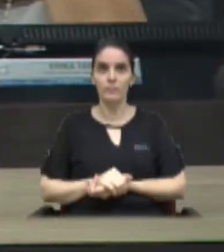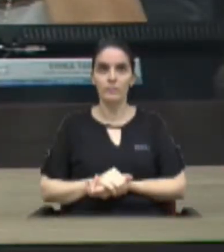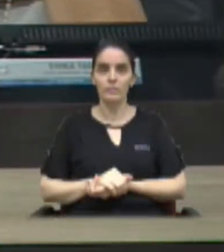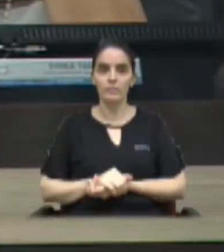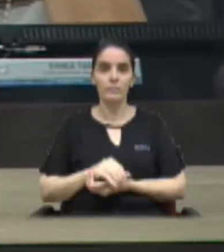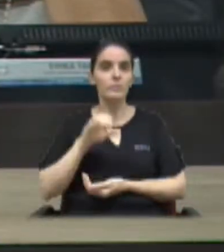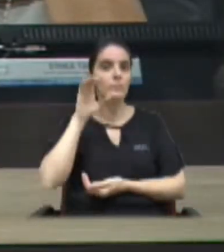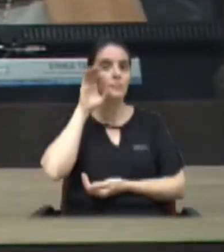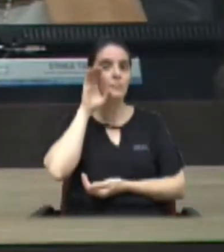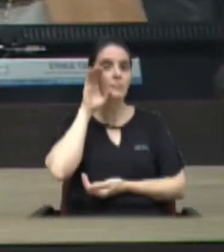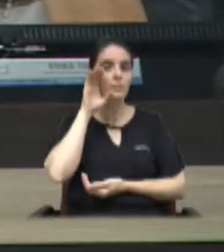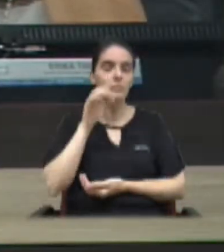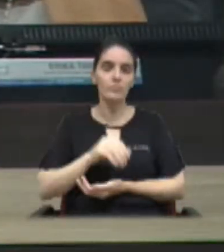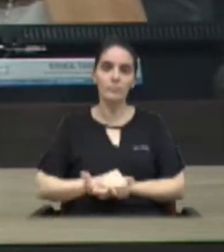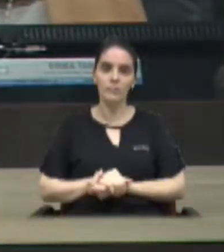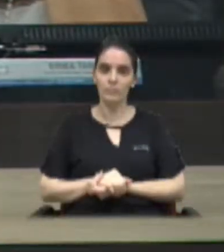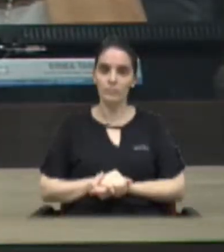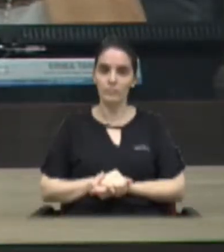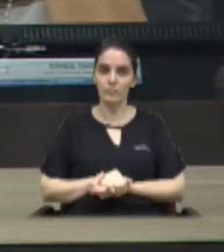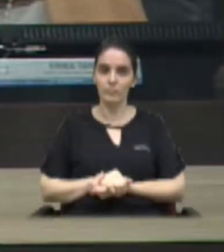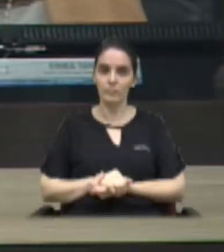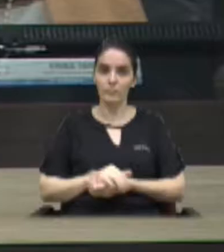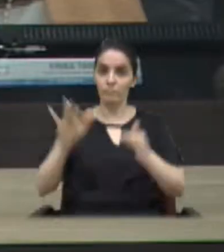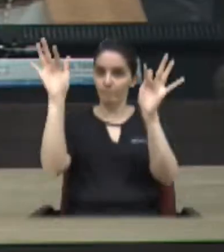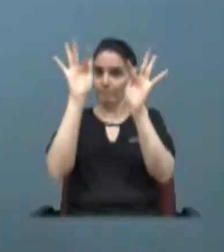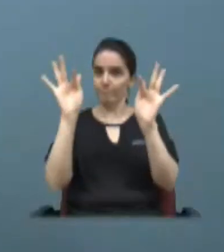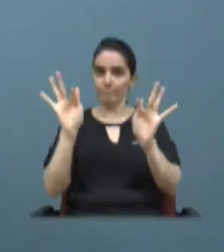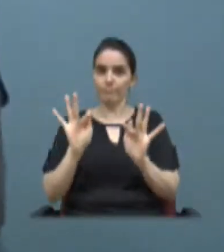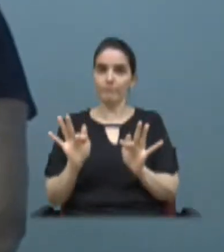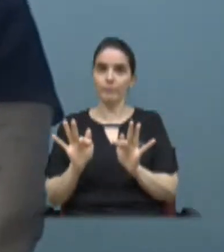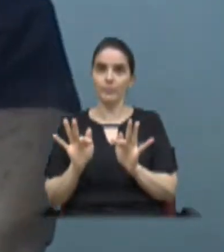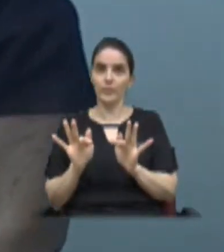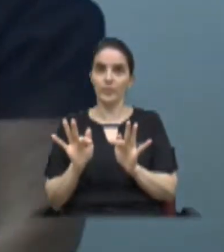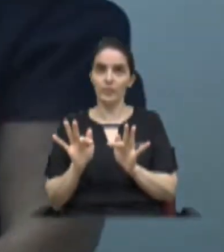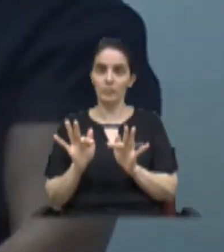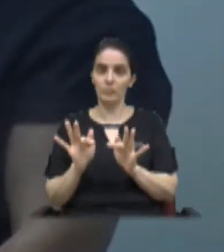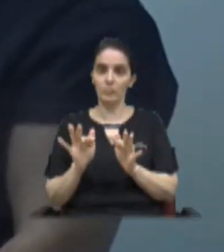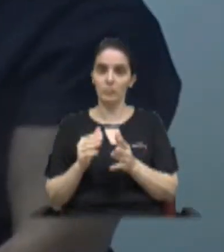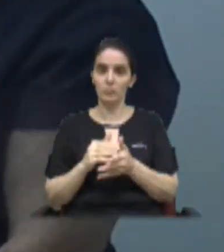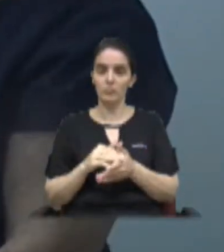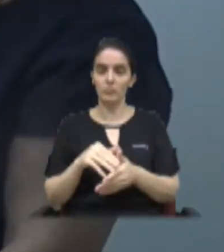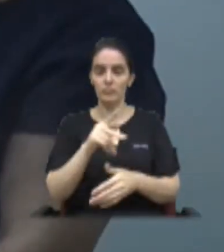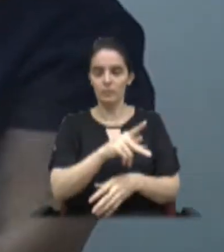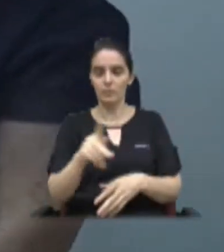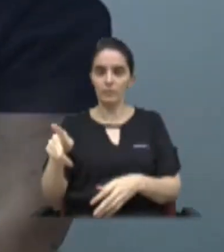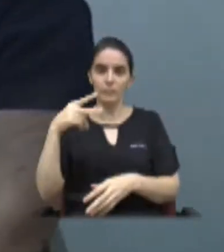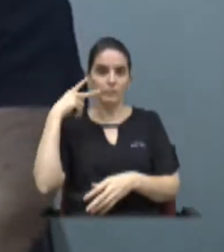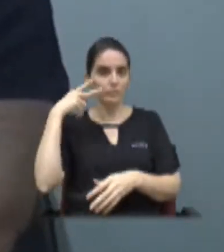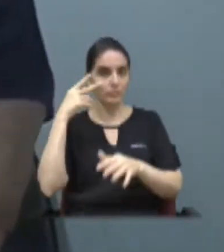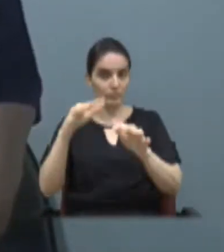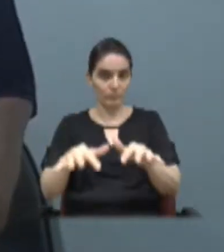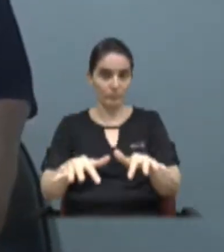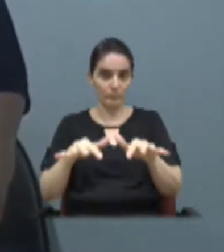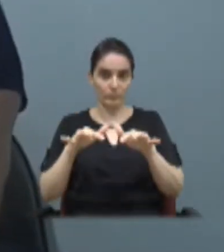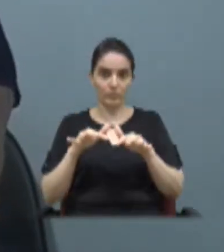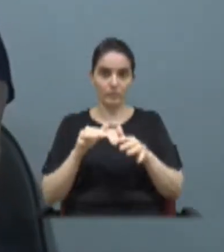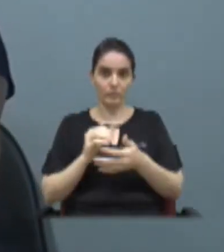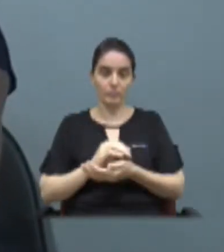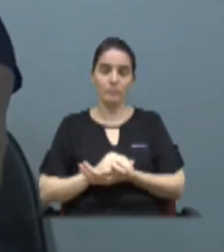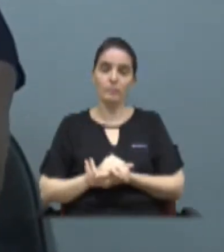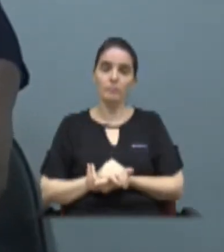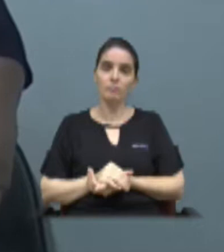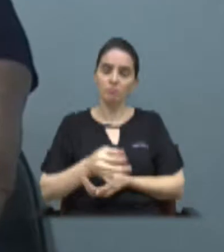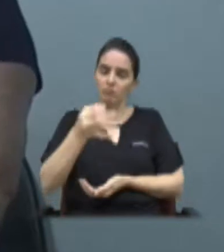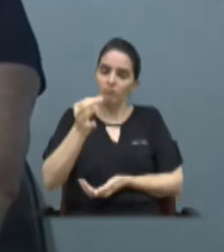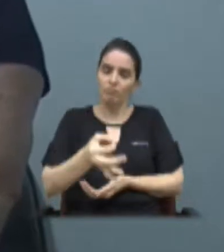vereadora Constâncio. Estou feliz. Sr. Presidente, nao dos pares, plateia presente. Essa é